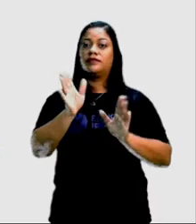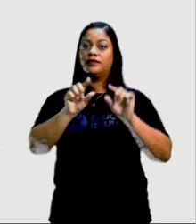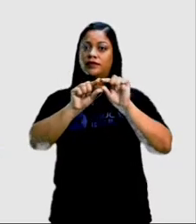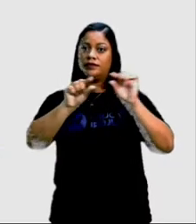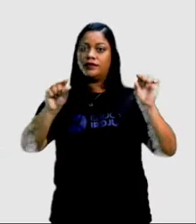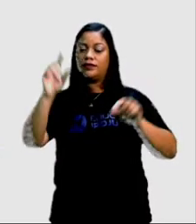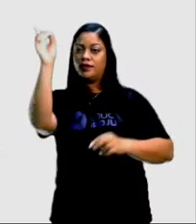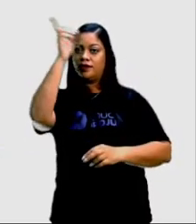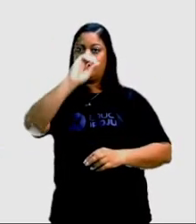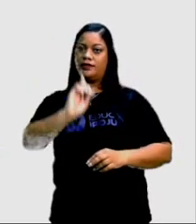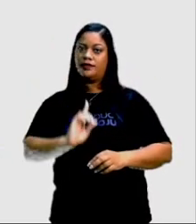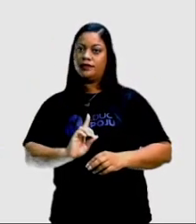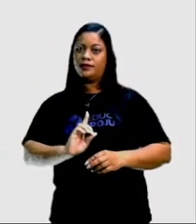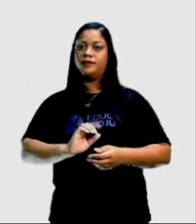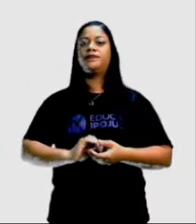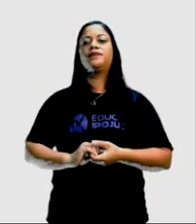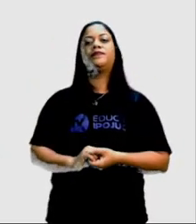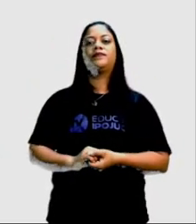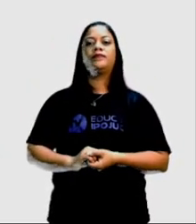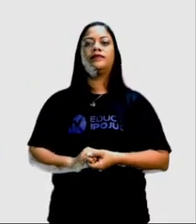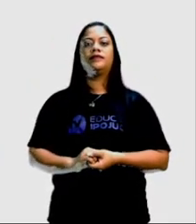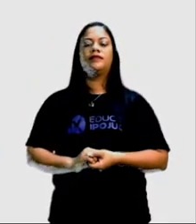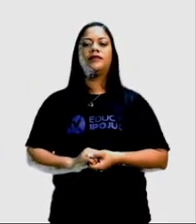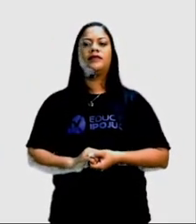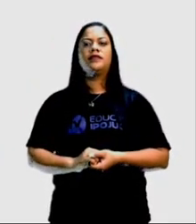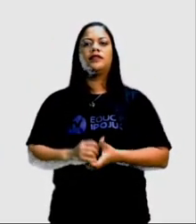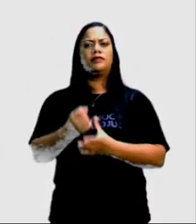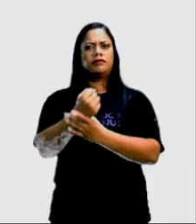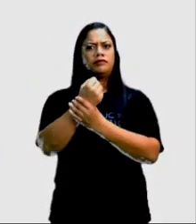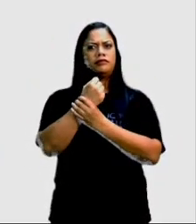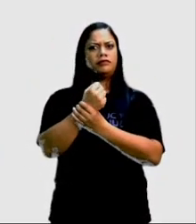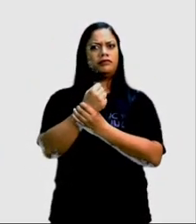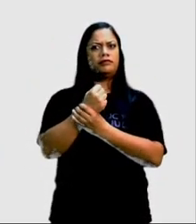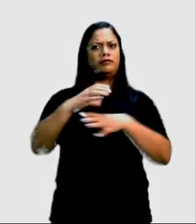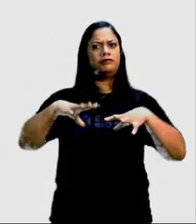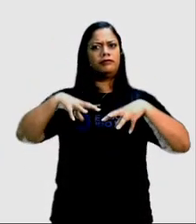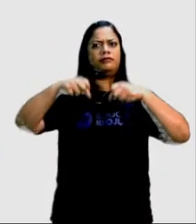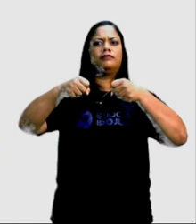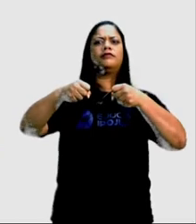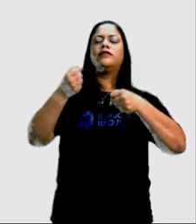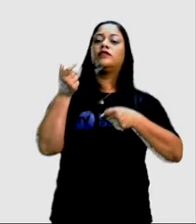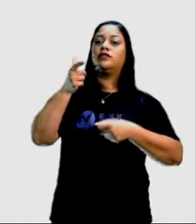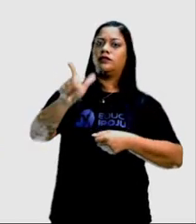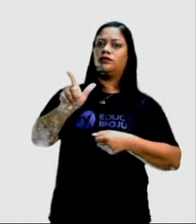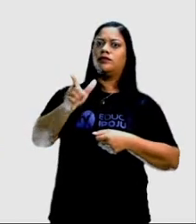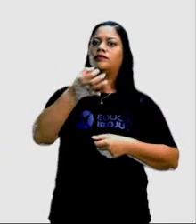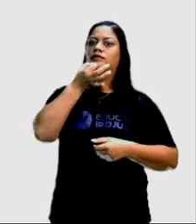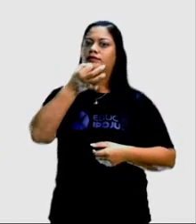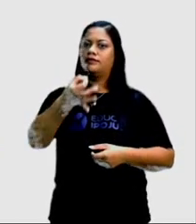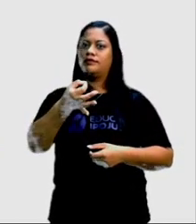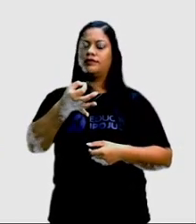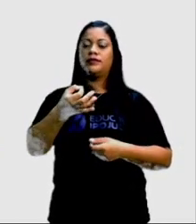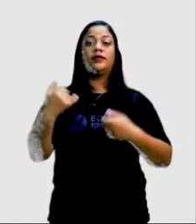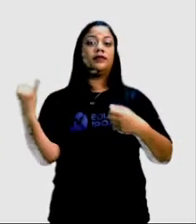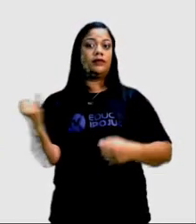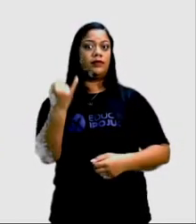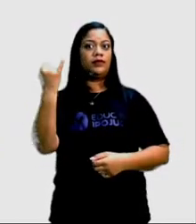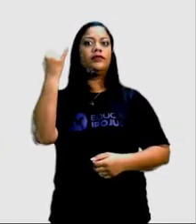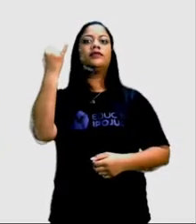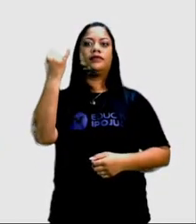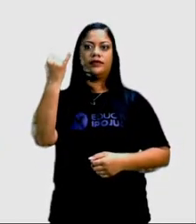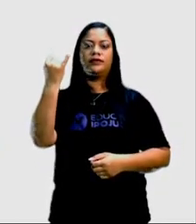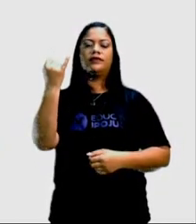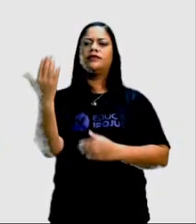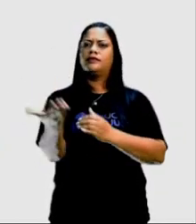em amarelo. Para defender uma opinião e contrapor outra. É importante que os argumentos